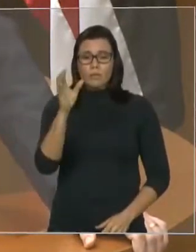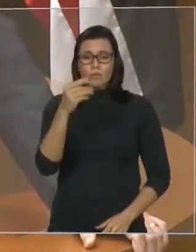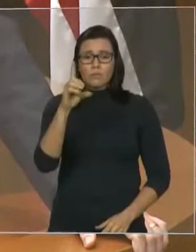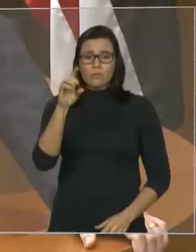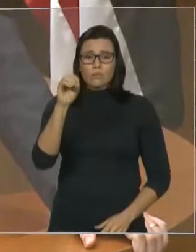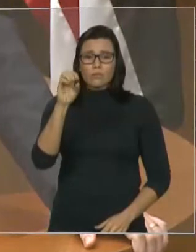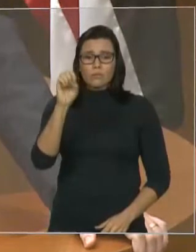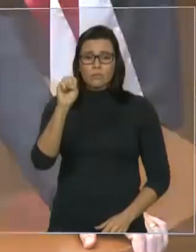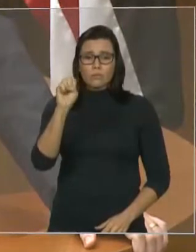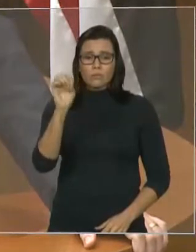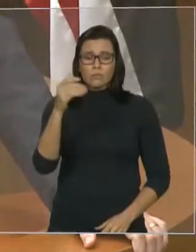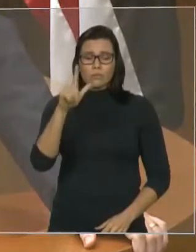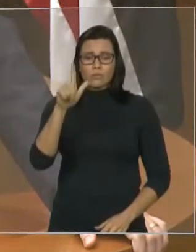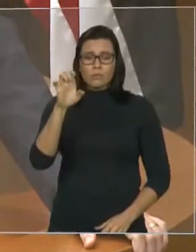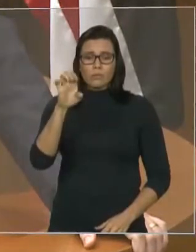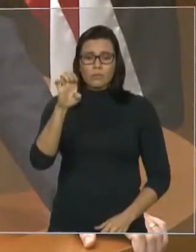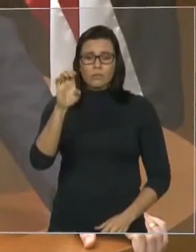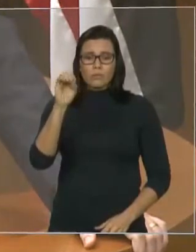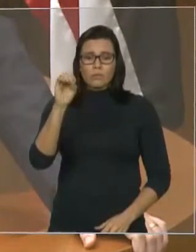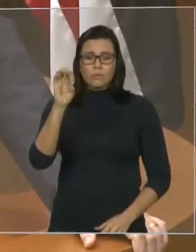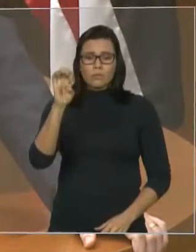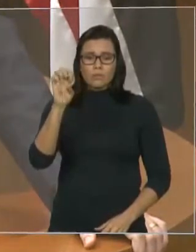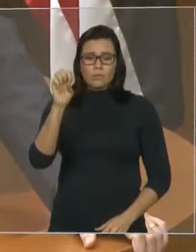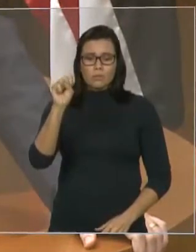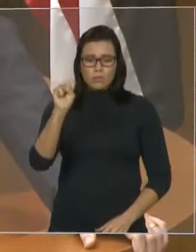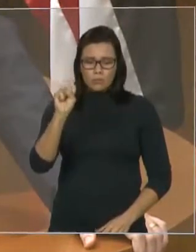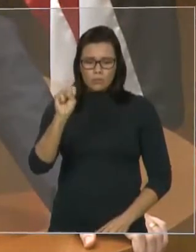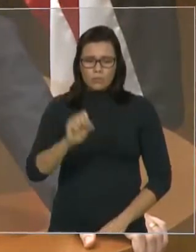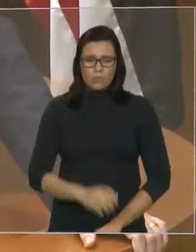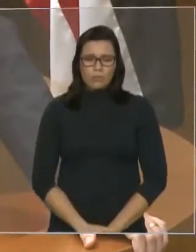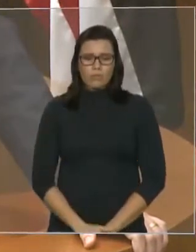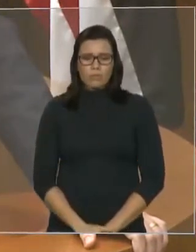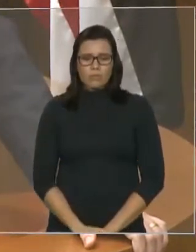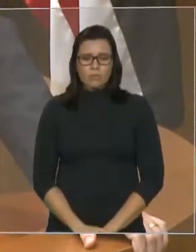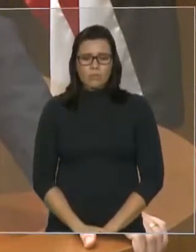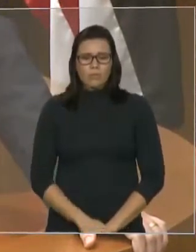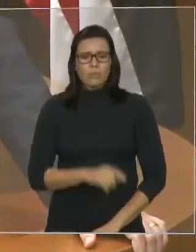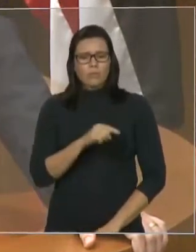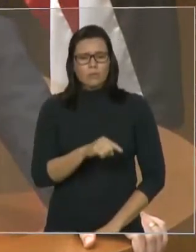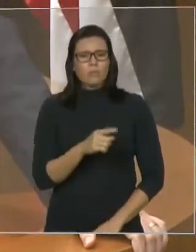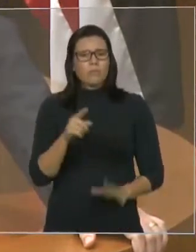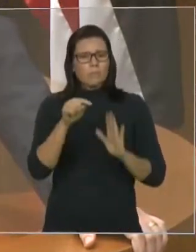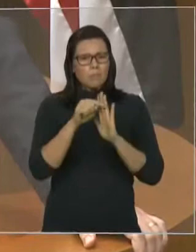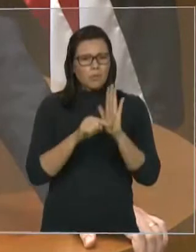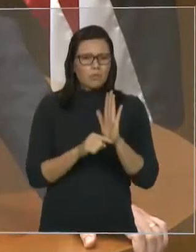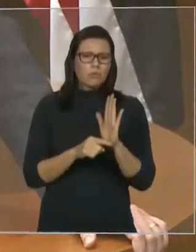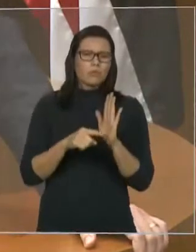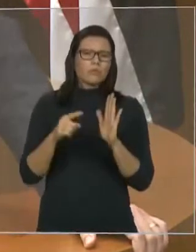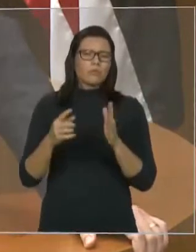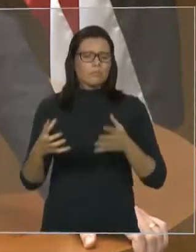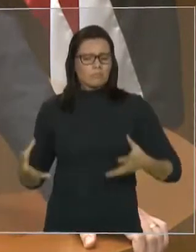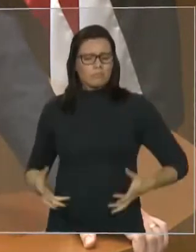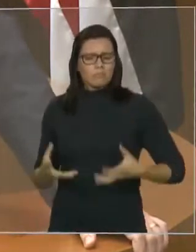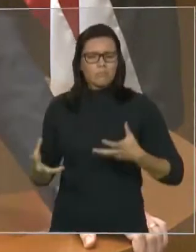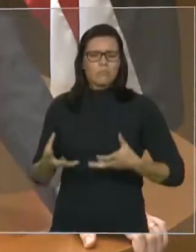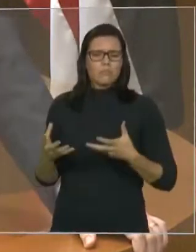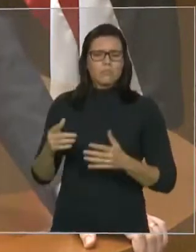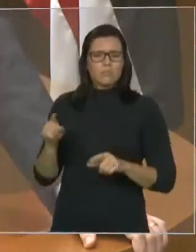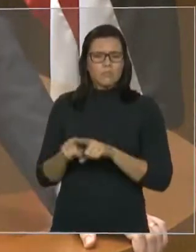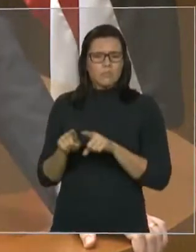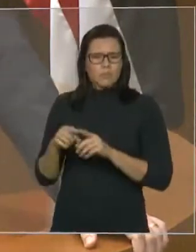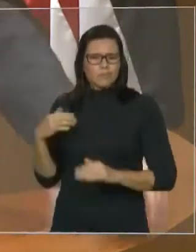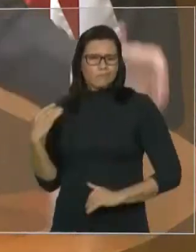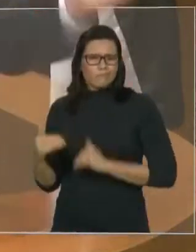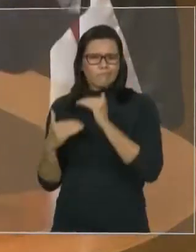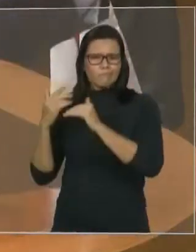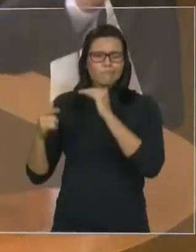que era para melhoria das delegacias do Estado do Maranhão, inclusive, V. Exª, como presidente da Comissão